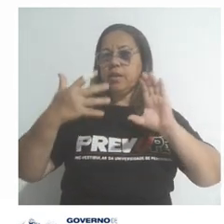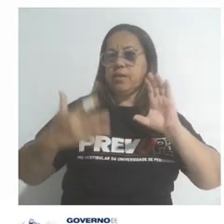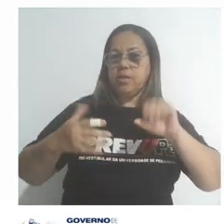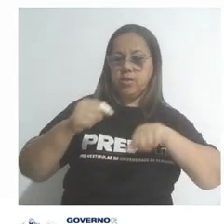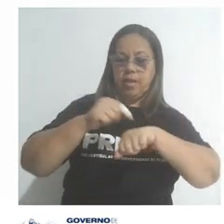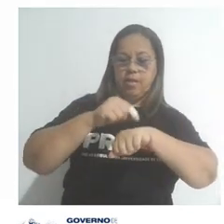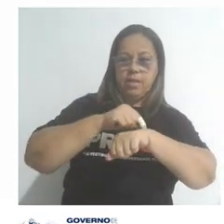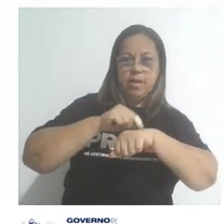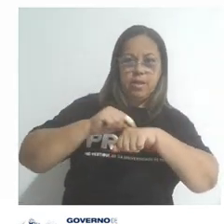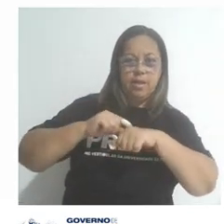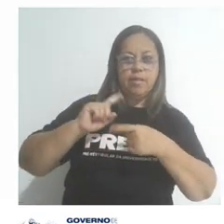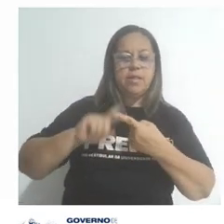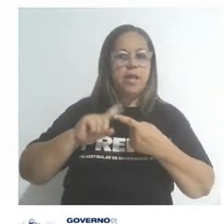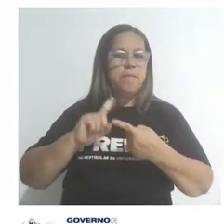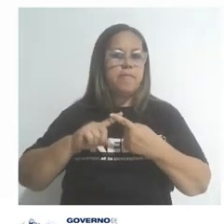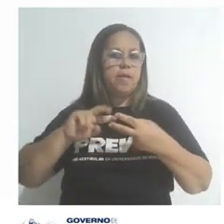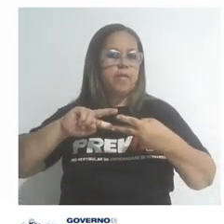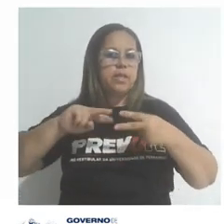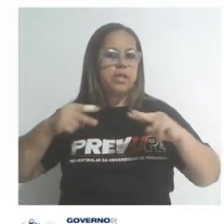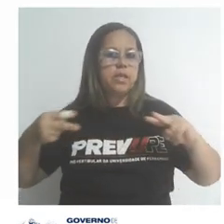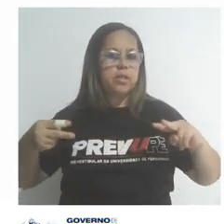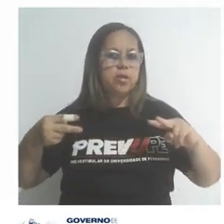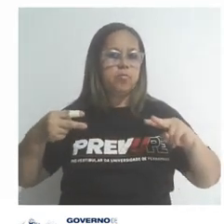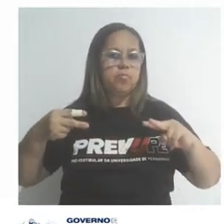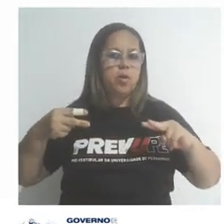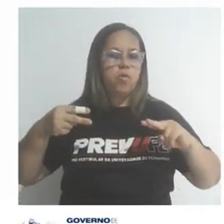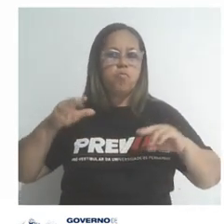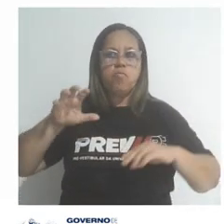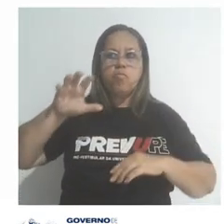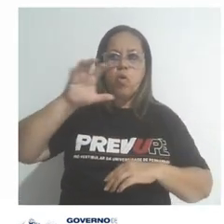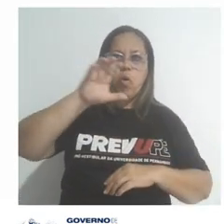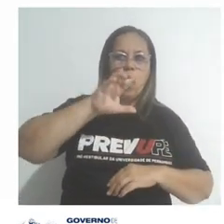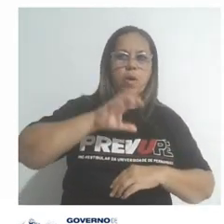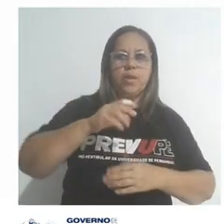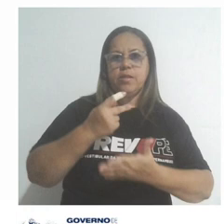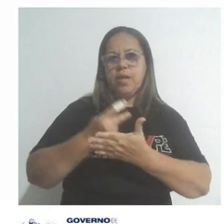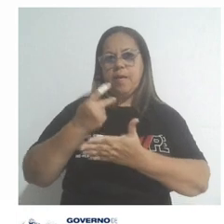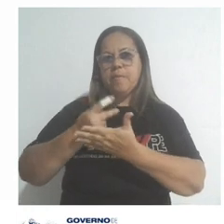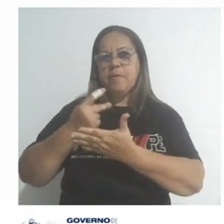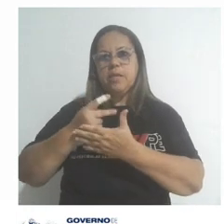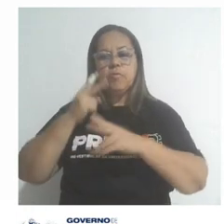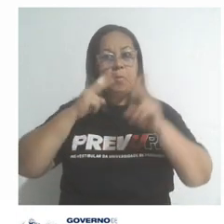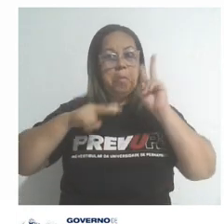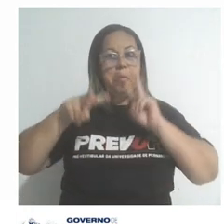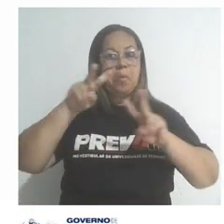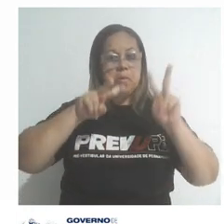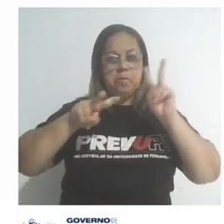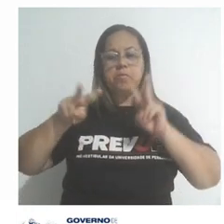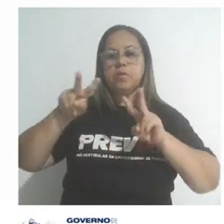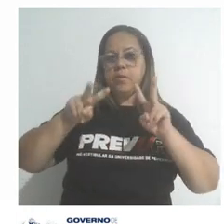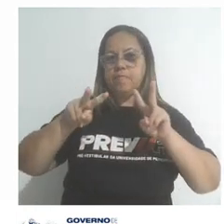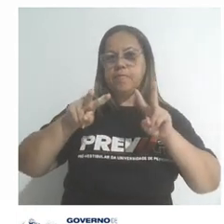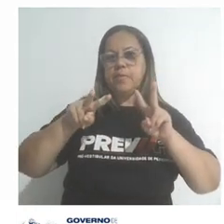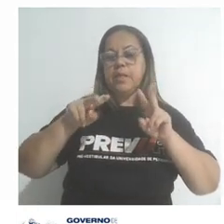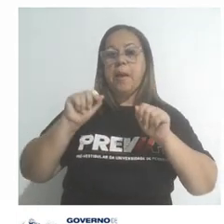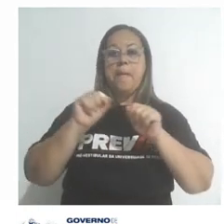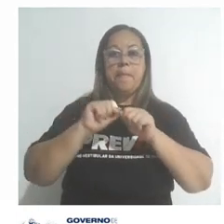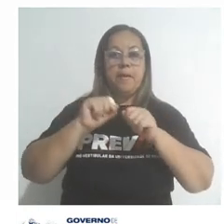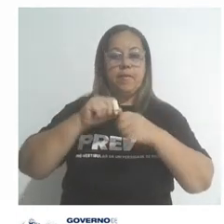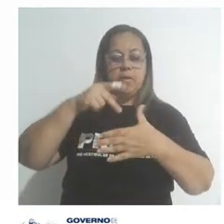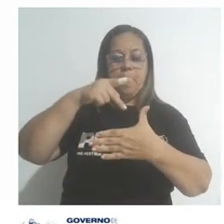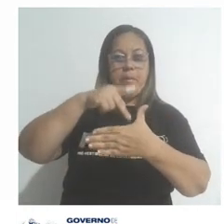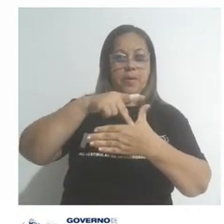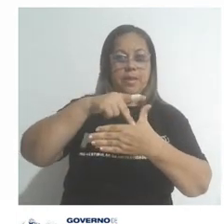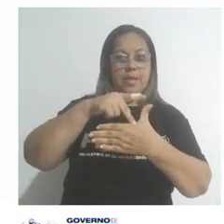células e o que é que diferencia esse DNA? São as regiões que são ativas, como vocês estão vendo aqui em cima. Para fazer uma proteína